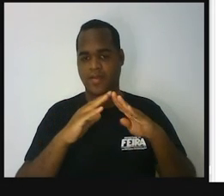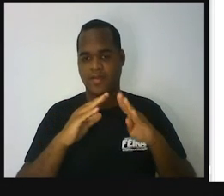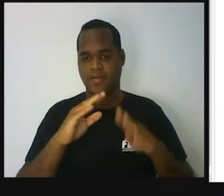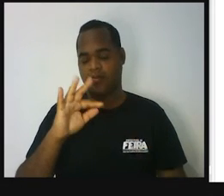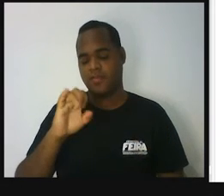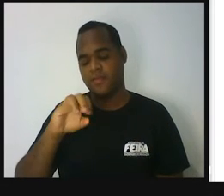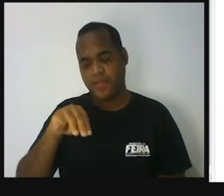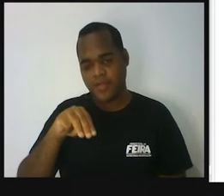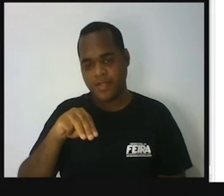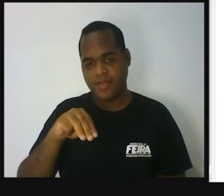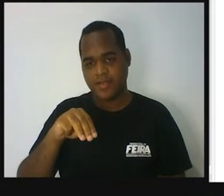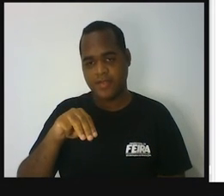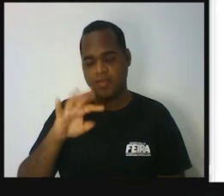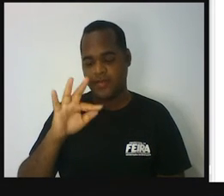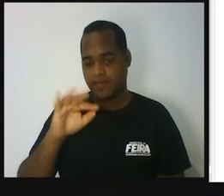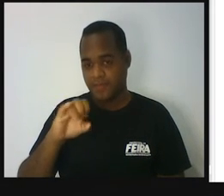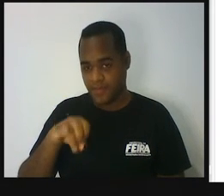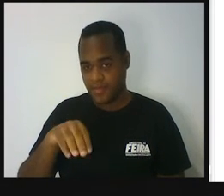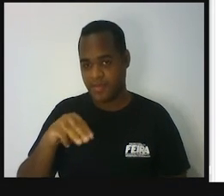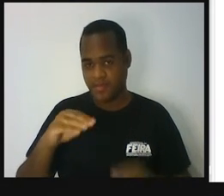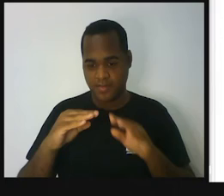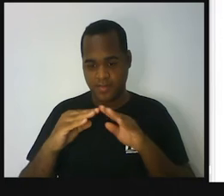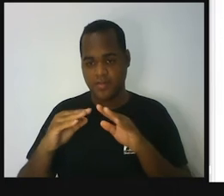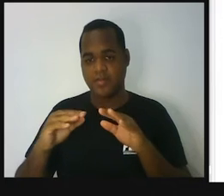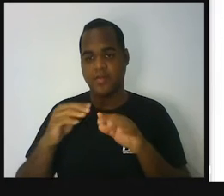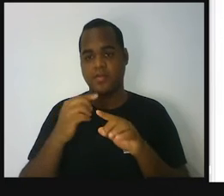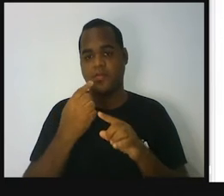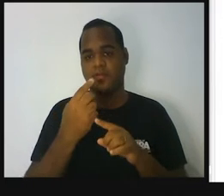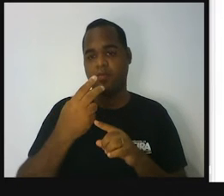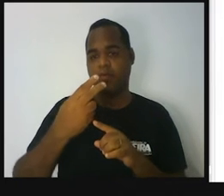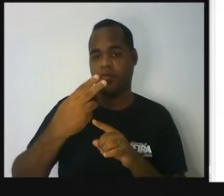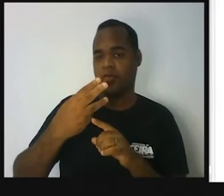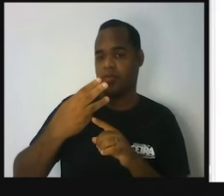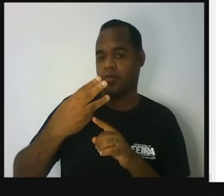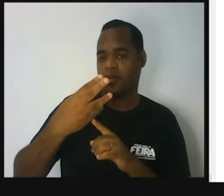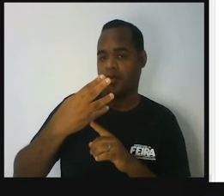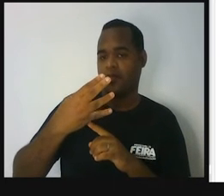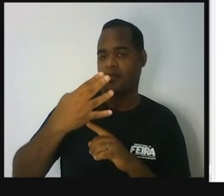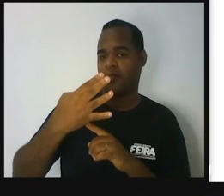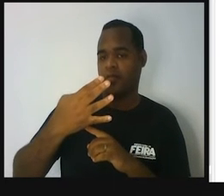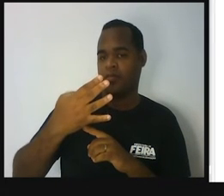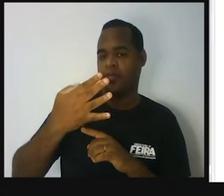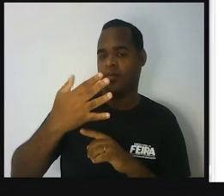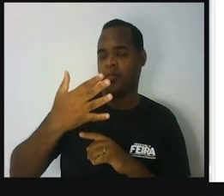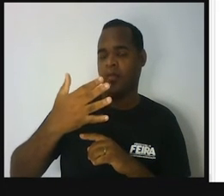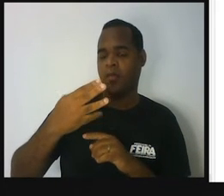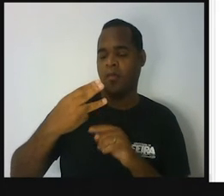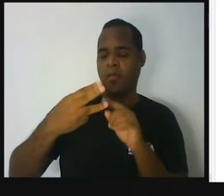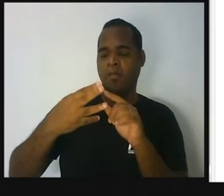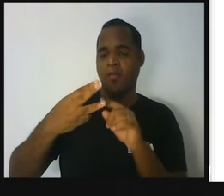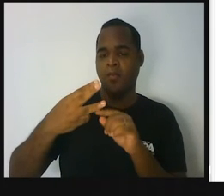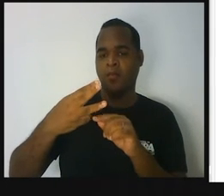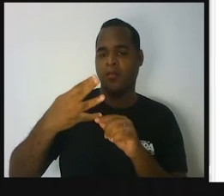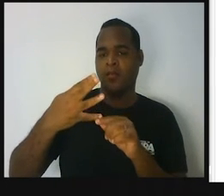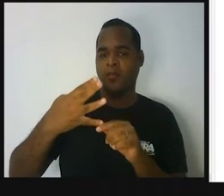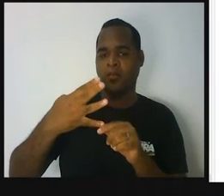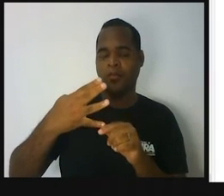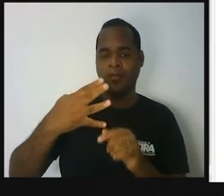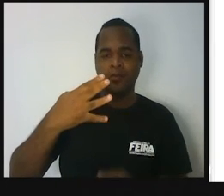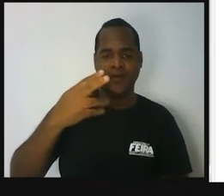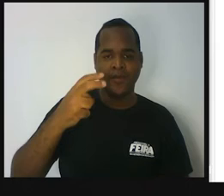tabuleiro. Há seis casas, professor. Um, dois, três, quatro,